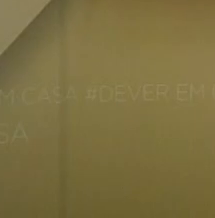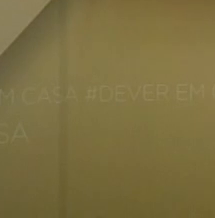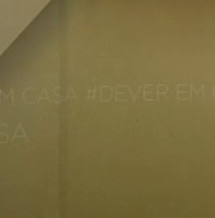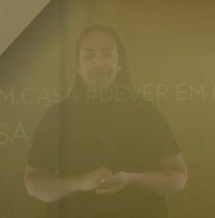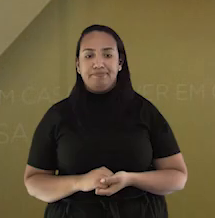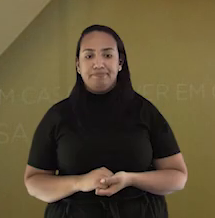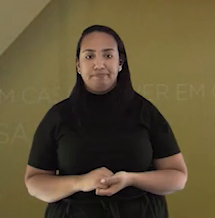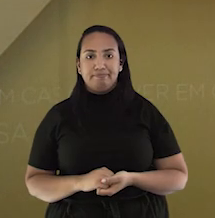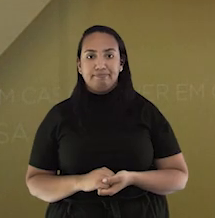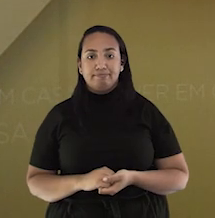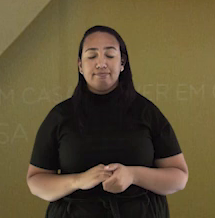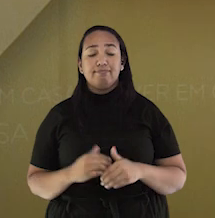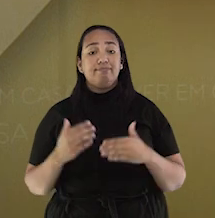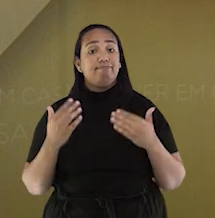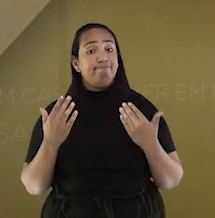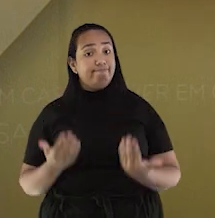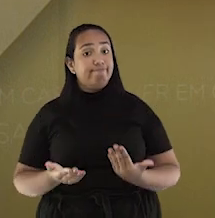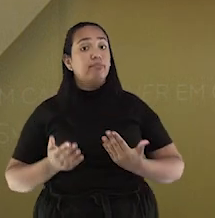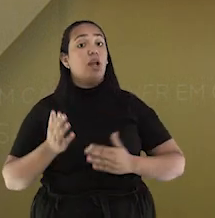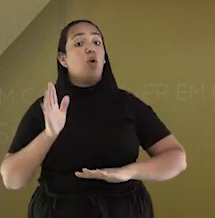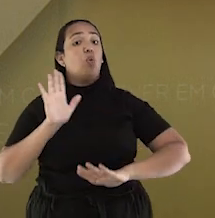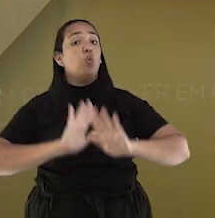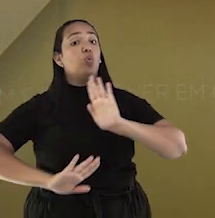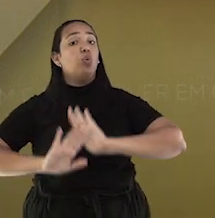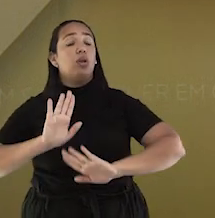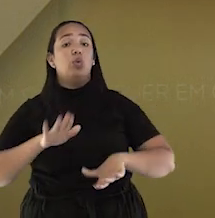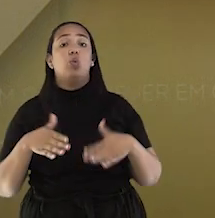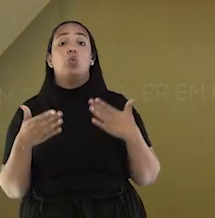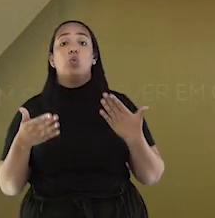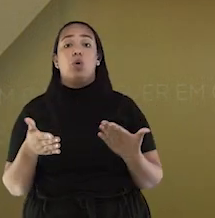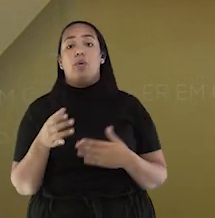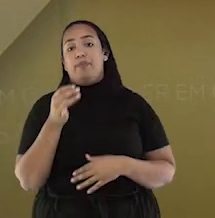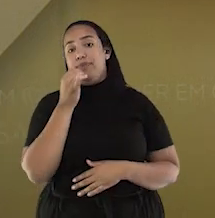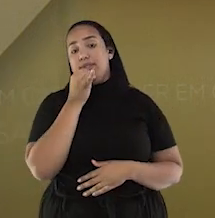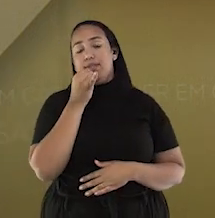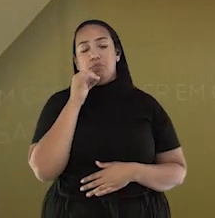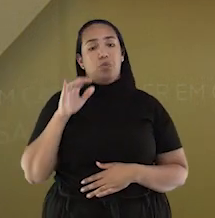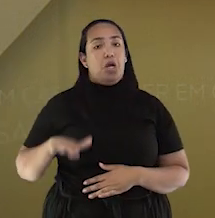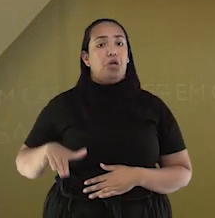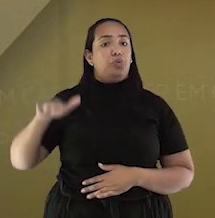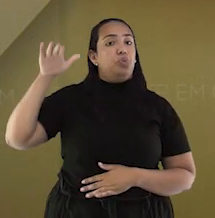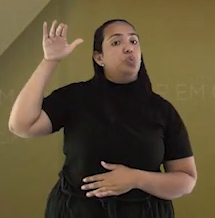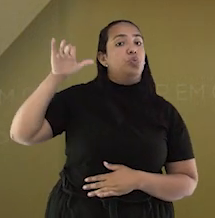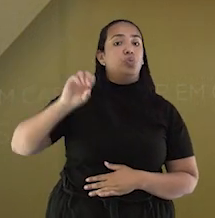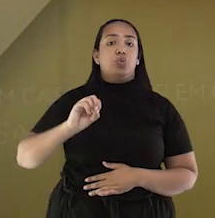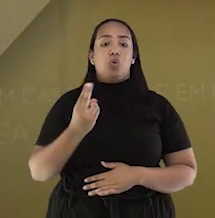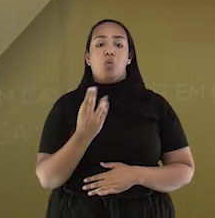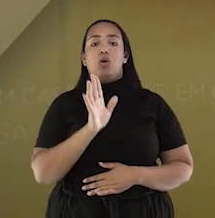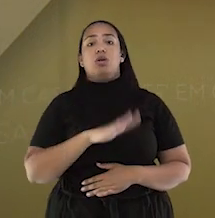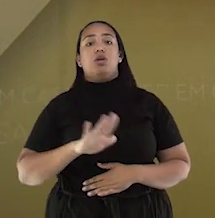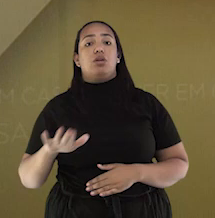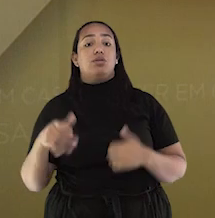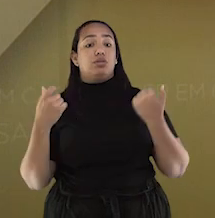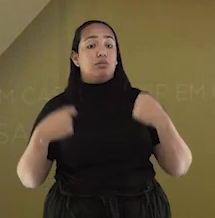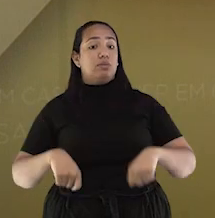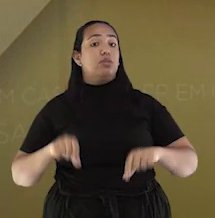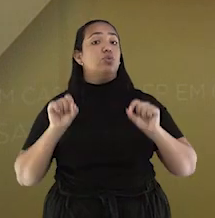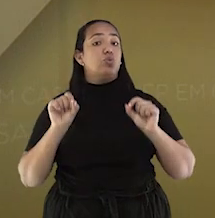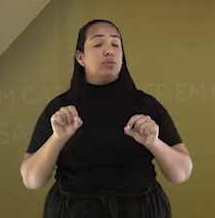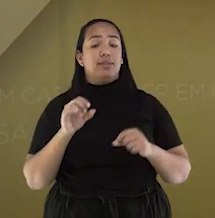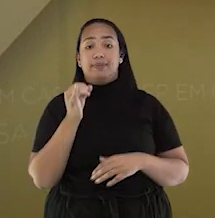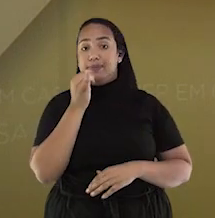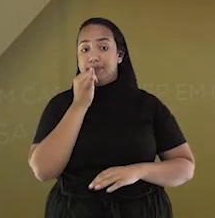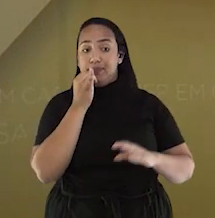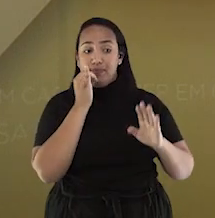Alguns cuidados que devemos ter, tanto adultos como crianças, são tomar cuidado com o